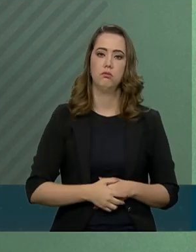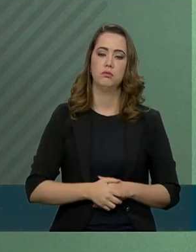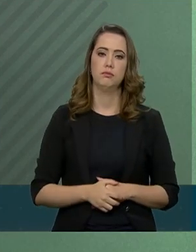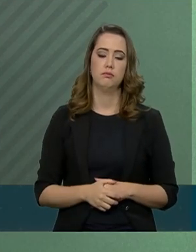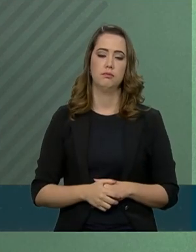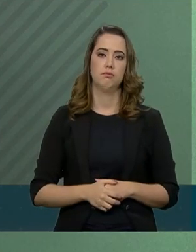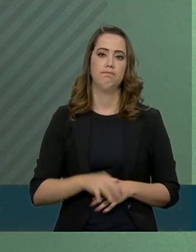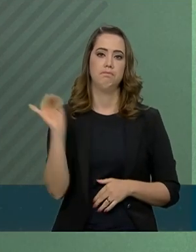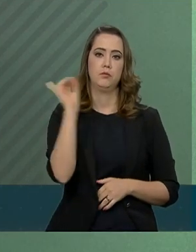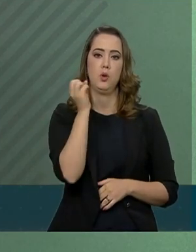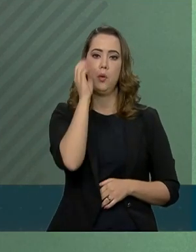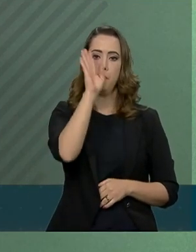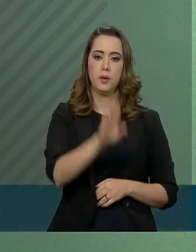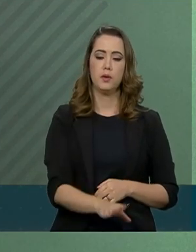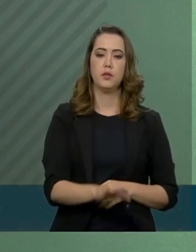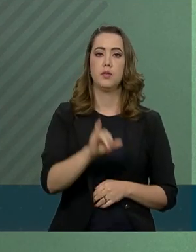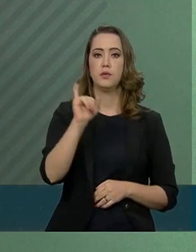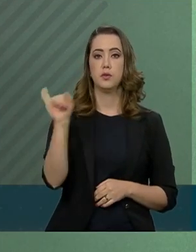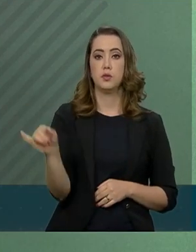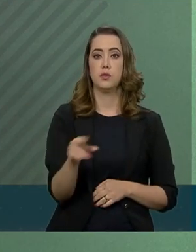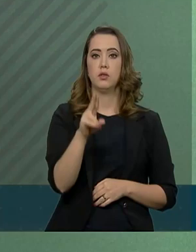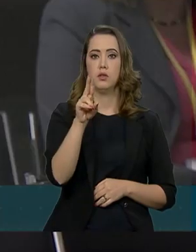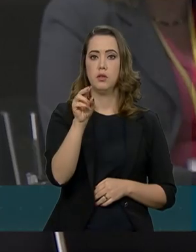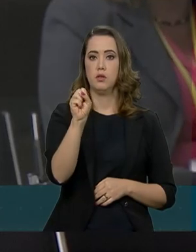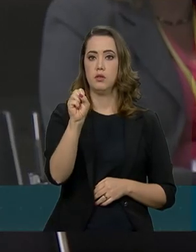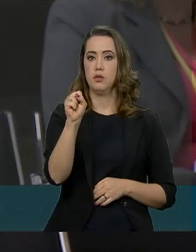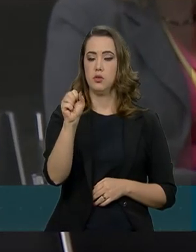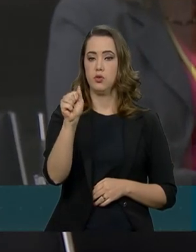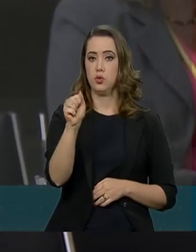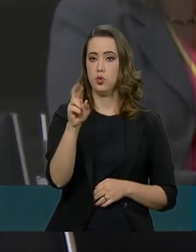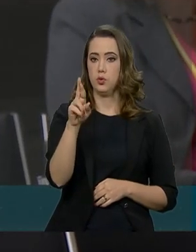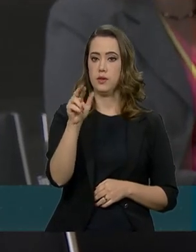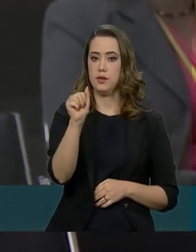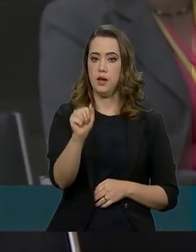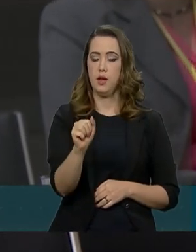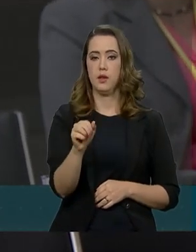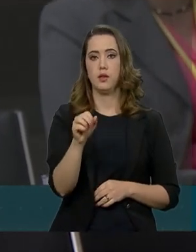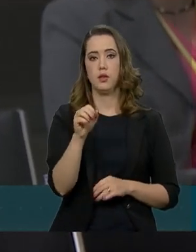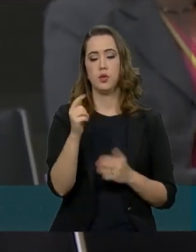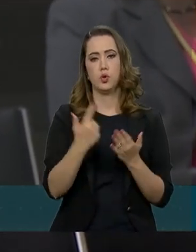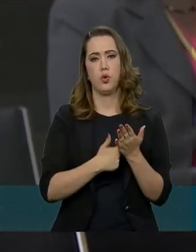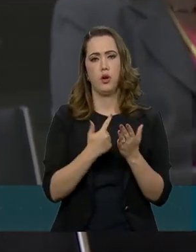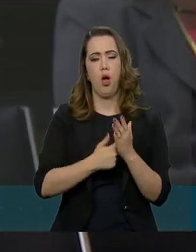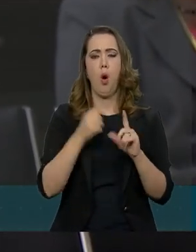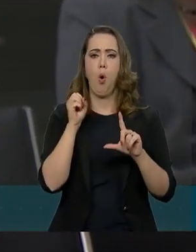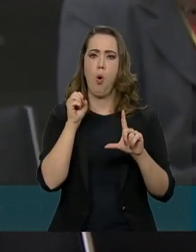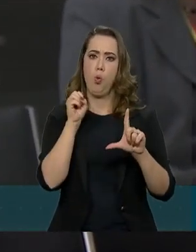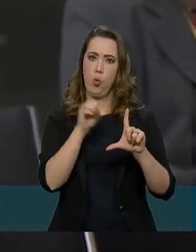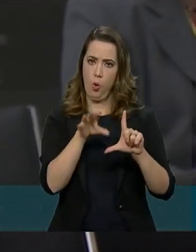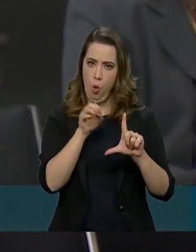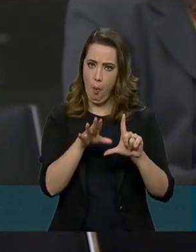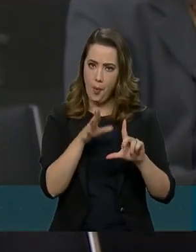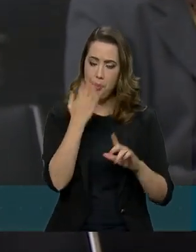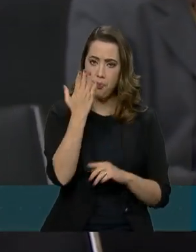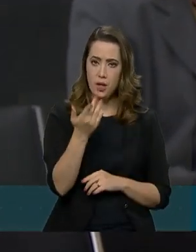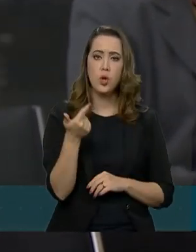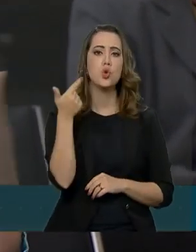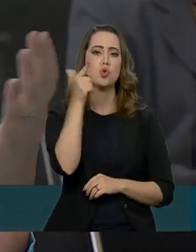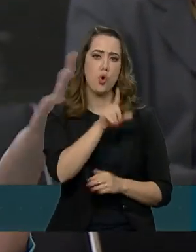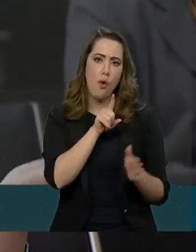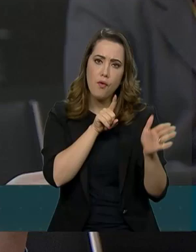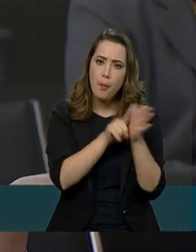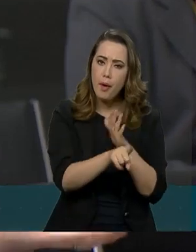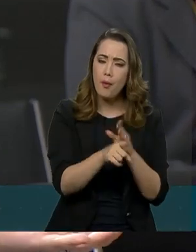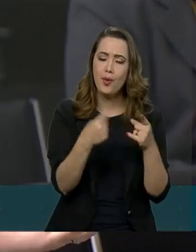Boa tarde, porta-voz. É Jussara Soares, repórter do jornal O Globo. Boa tarde. Porta-voz, eu queria insistir na pergunta aqui da minha colega. Sobre o